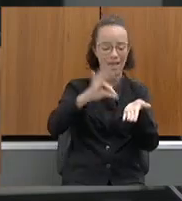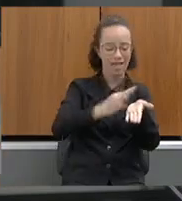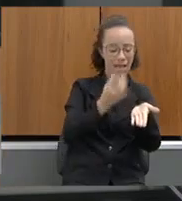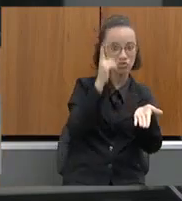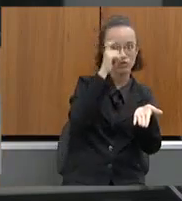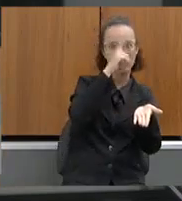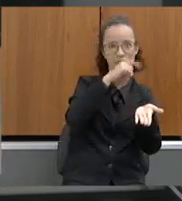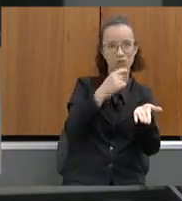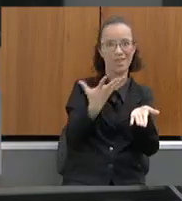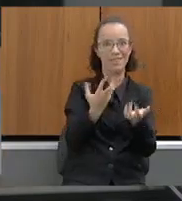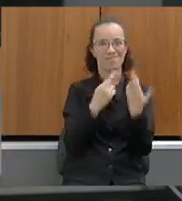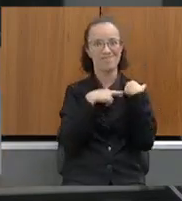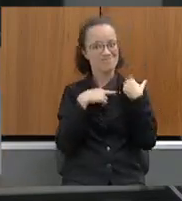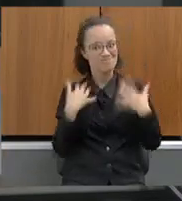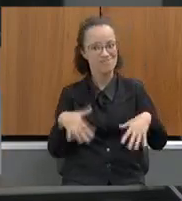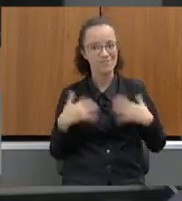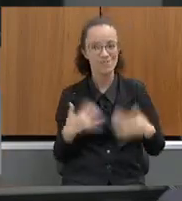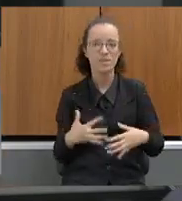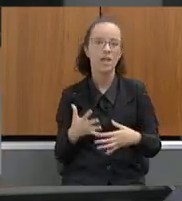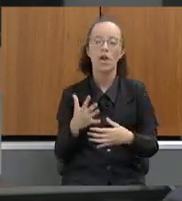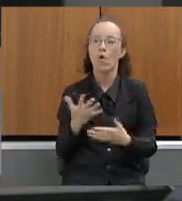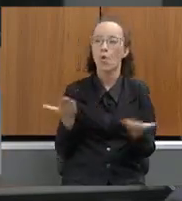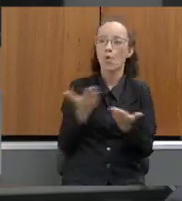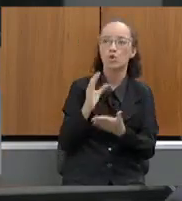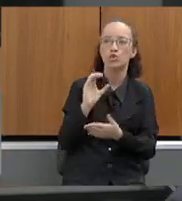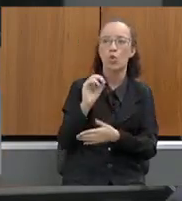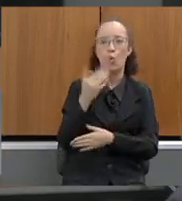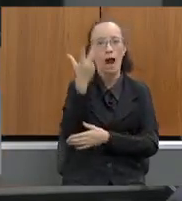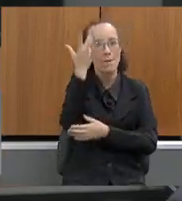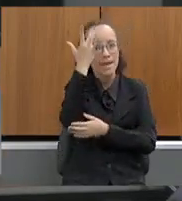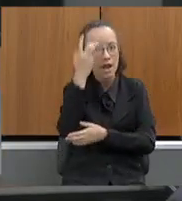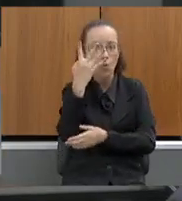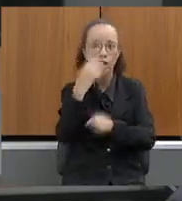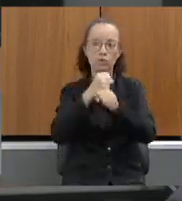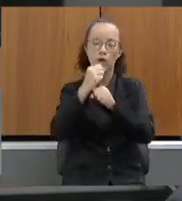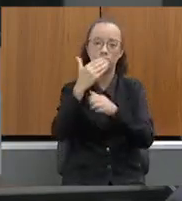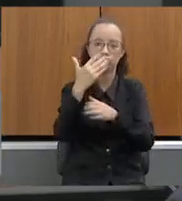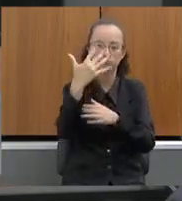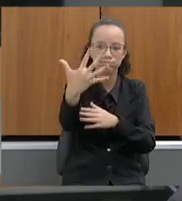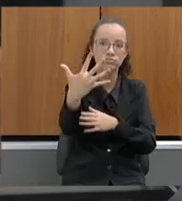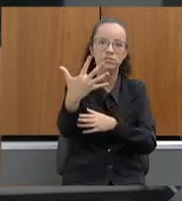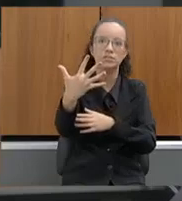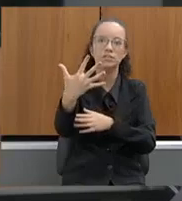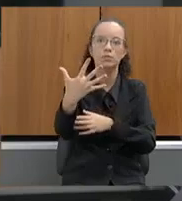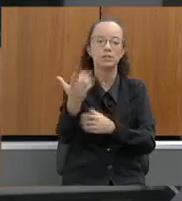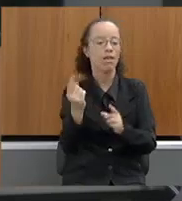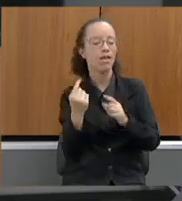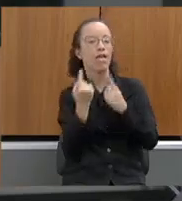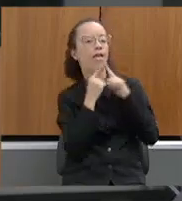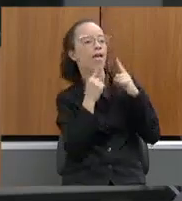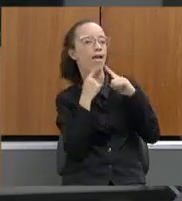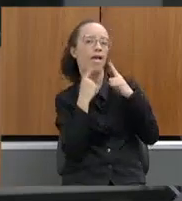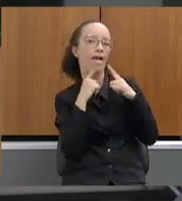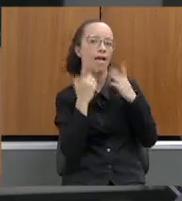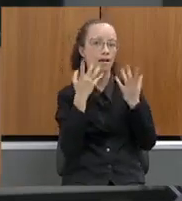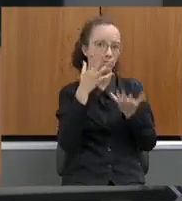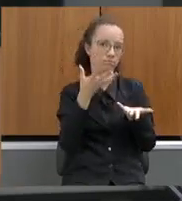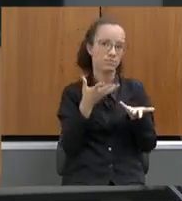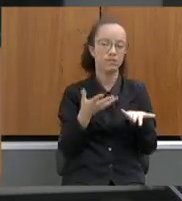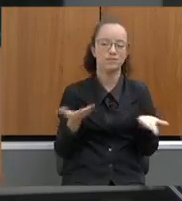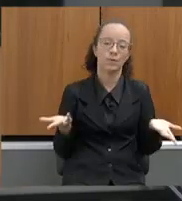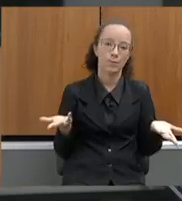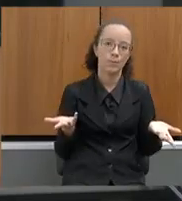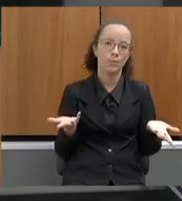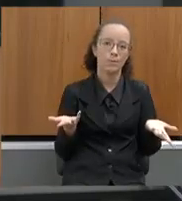porque hoje ou amanhã alguém questiona daqui a três anos, quatro anos, cinco anos, questionam a decisão que foi tomada e ali a pessoa